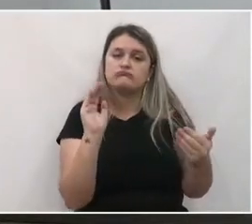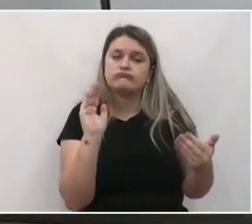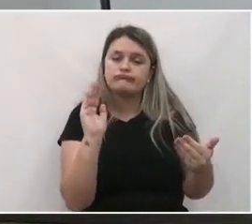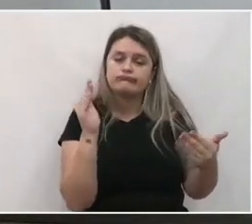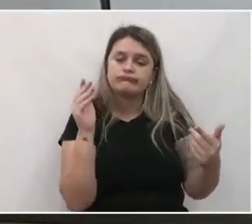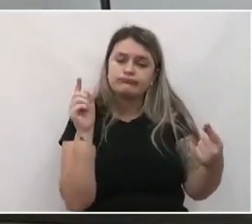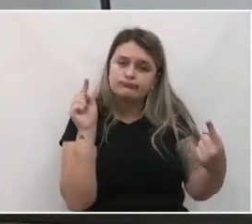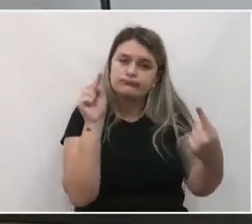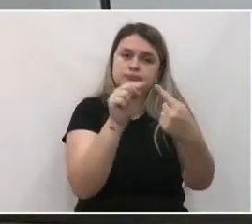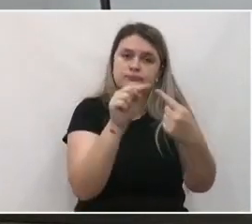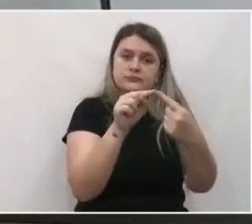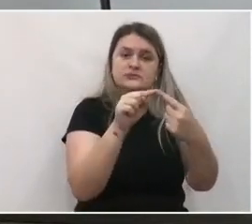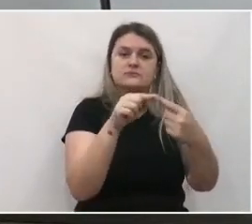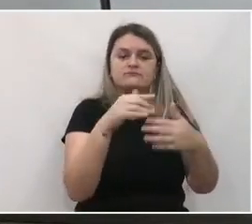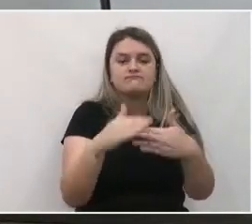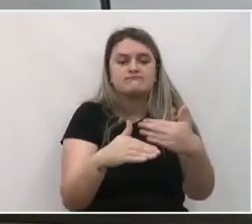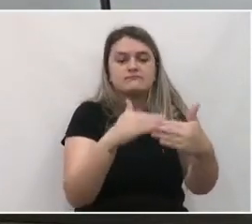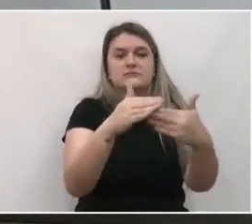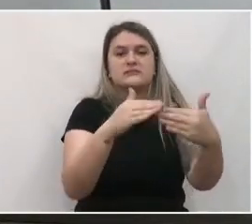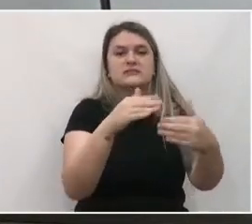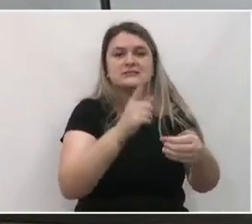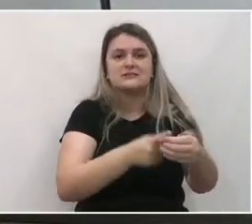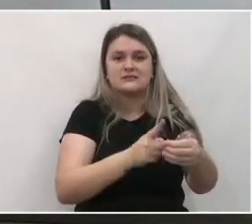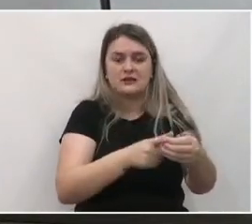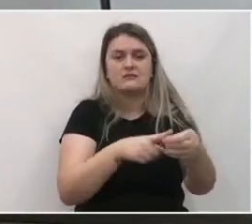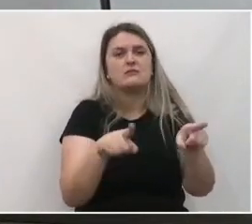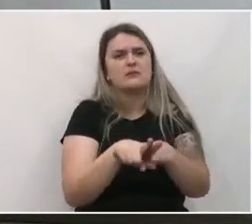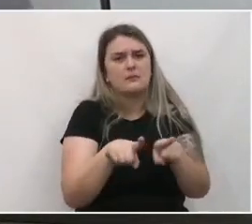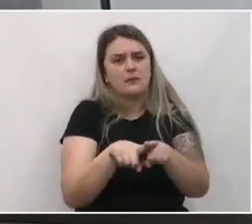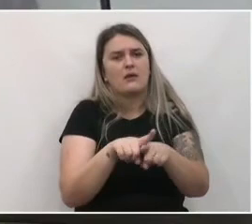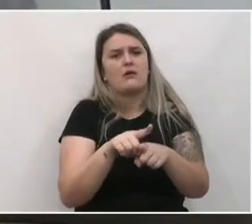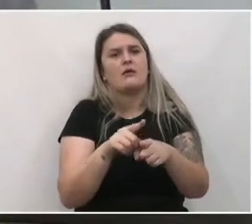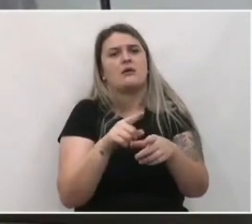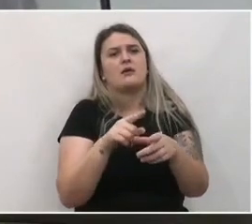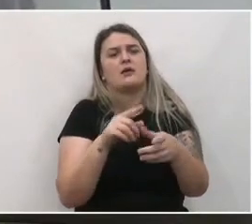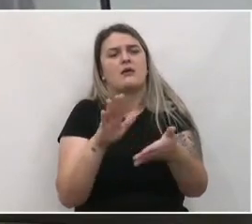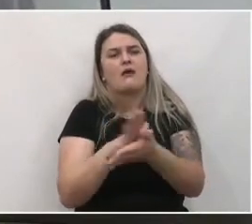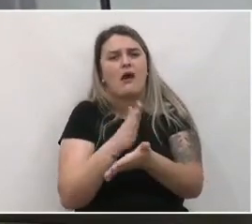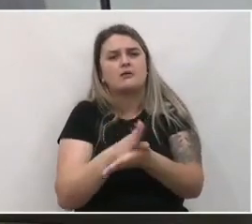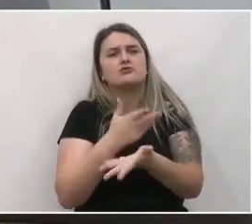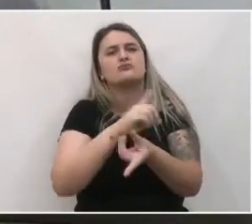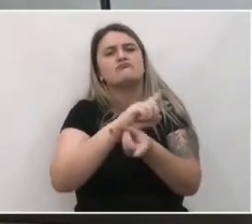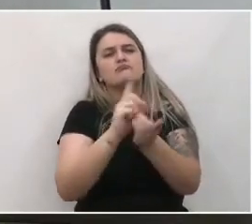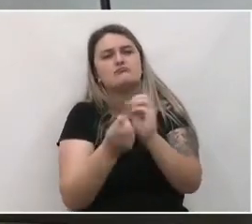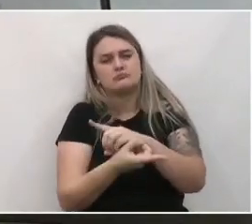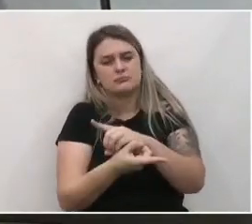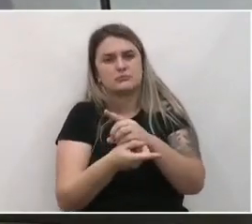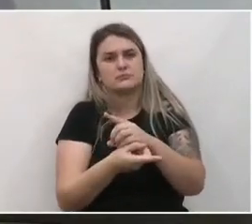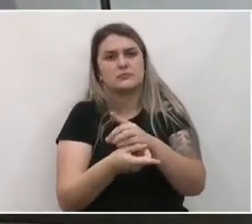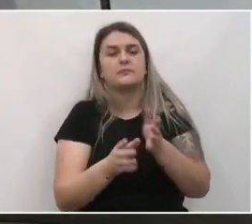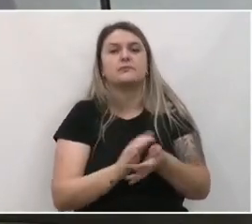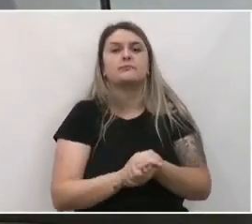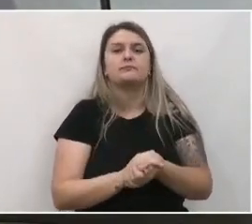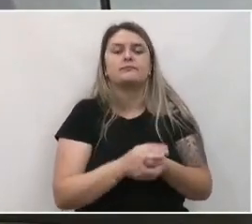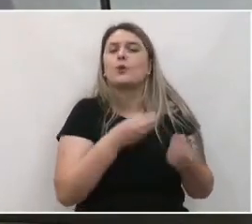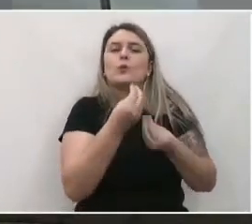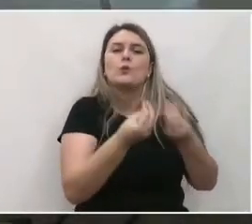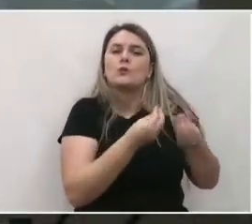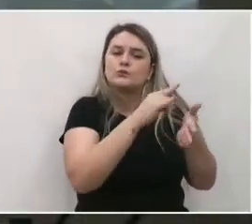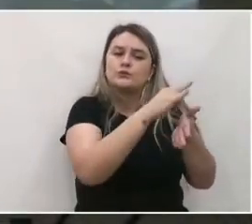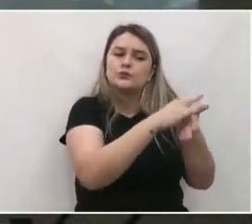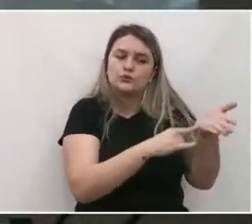desenvolvimento urbano e do desenvolvimento sustentável do município. Pois bem, como o Plano Diretor deve ser